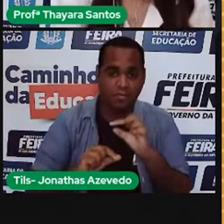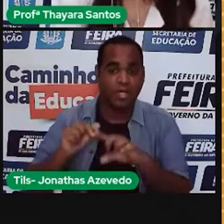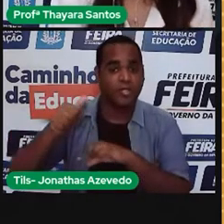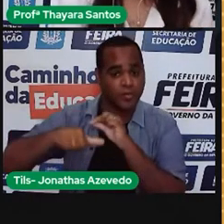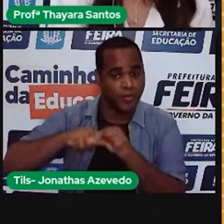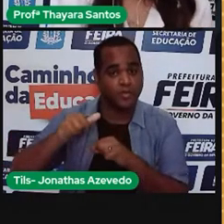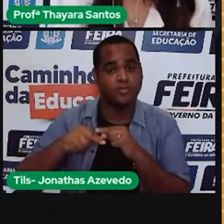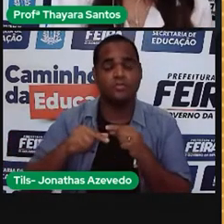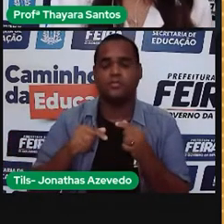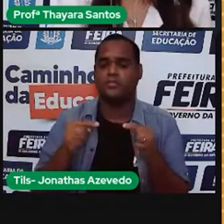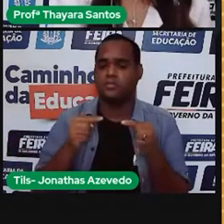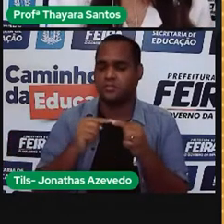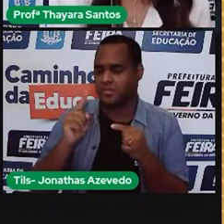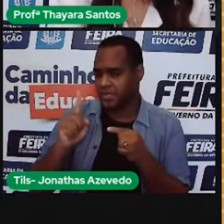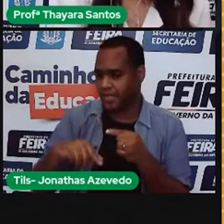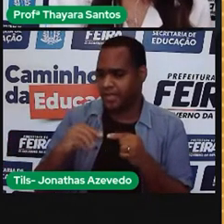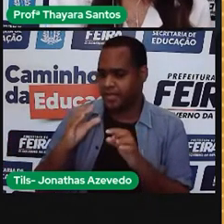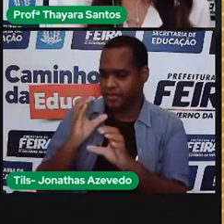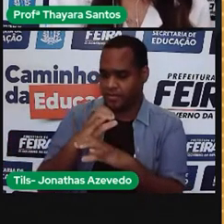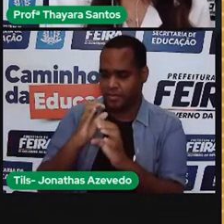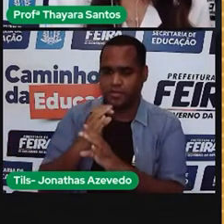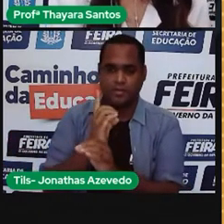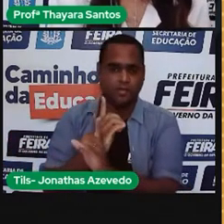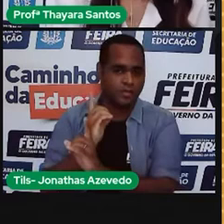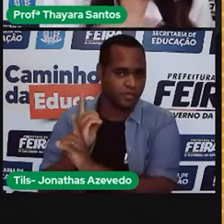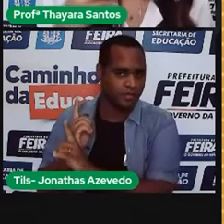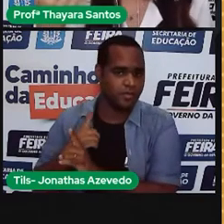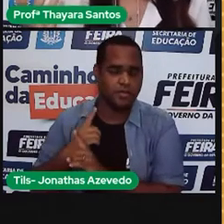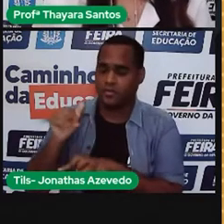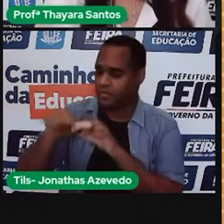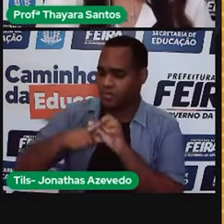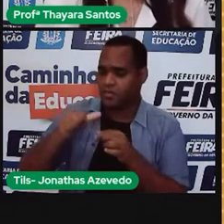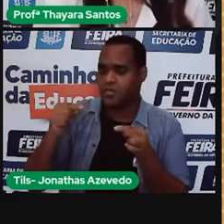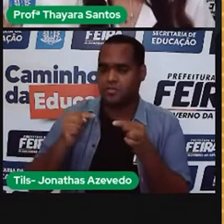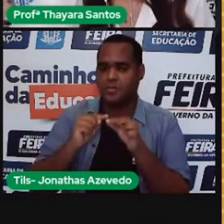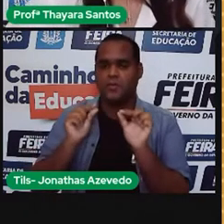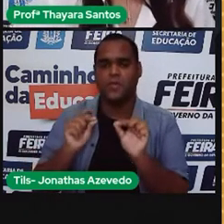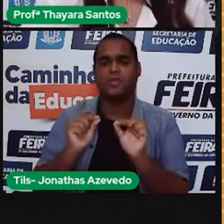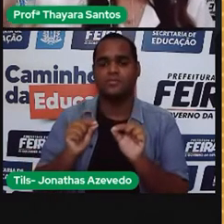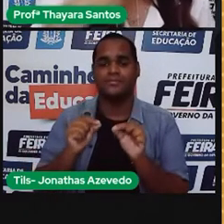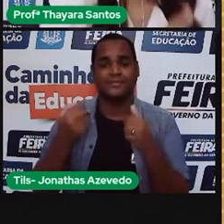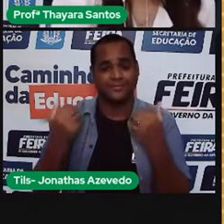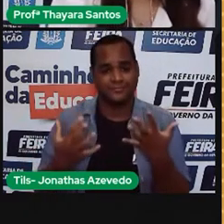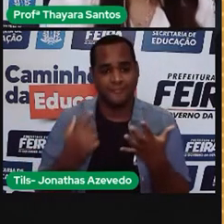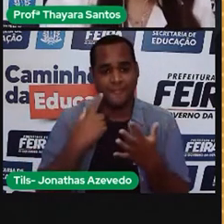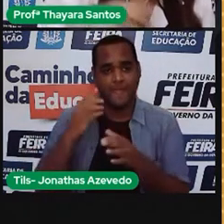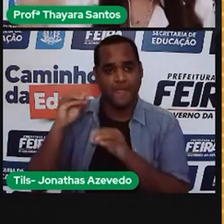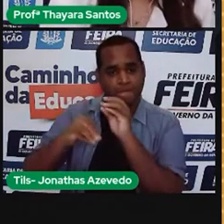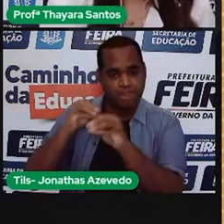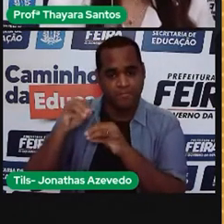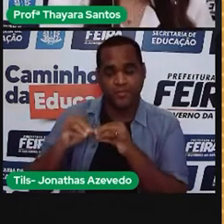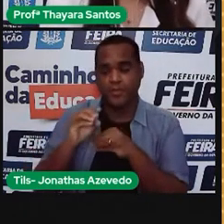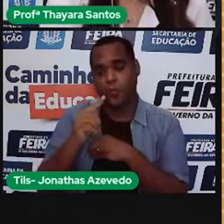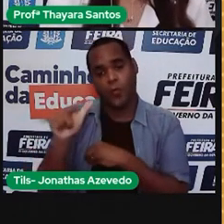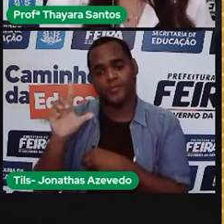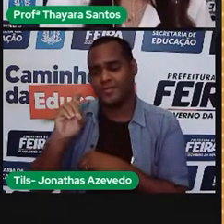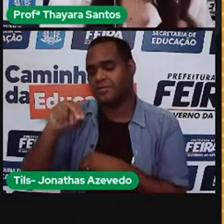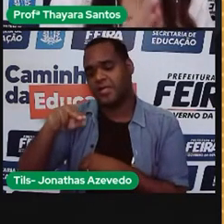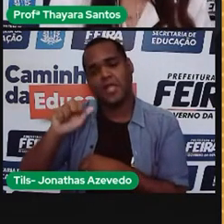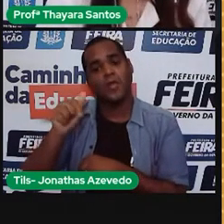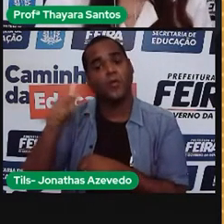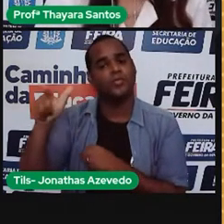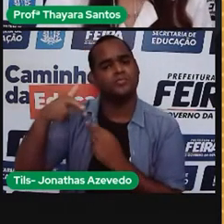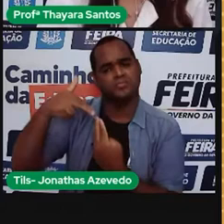DNA modificado no laboratório, o próprio DNA modificado, eles tiveram também a inserção do DNA de uma outra coisa ali.